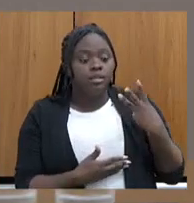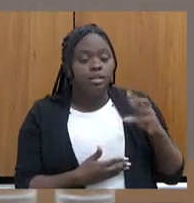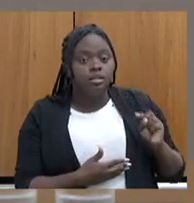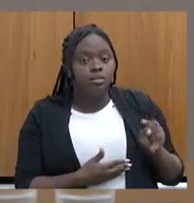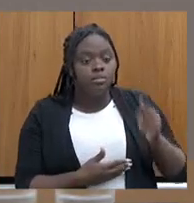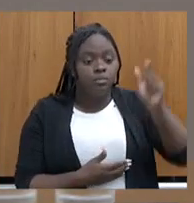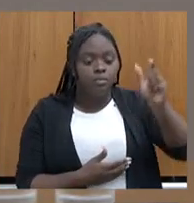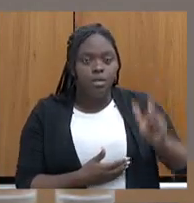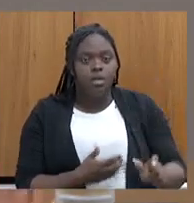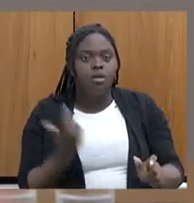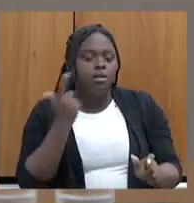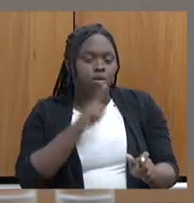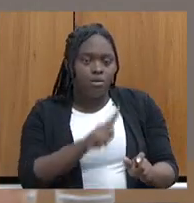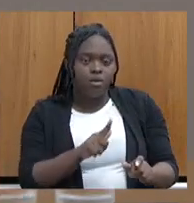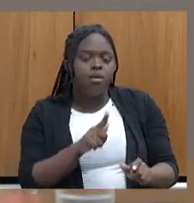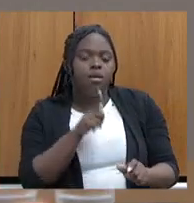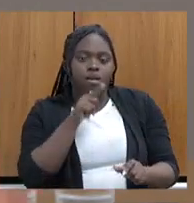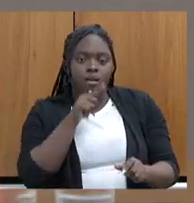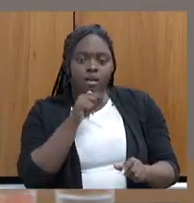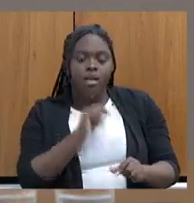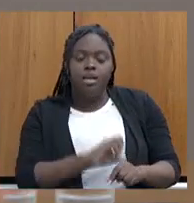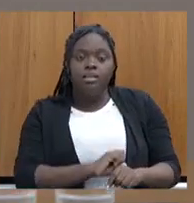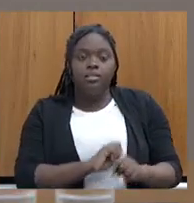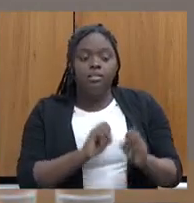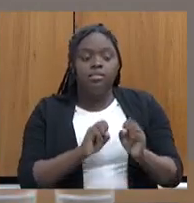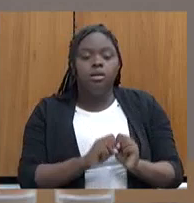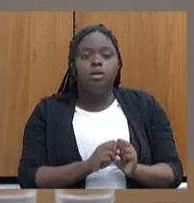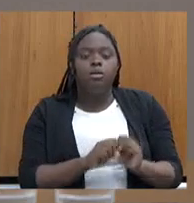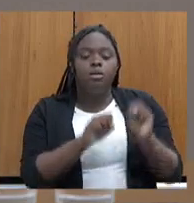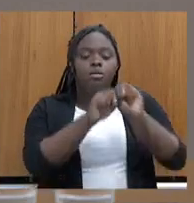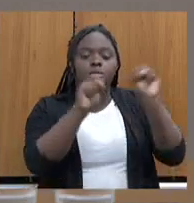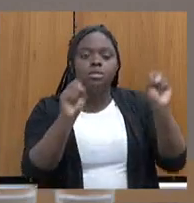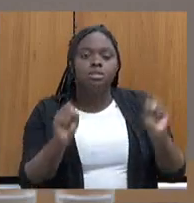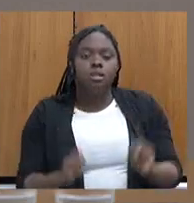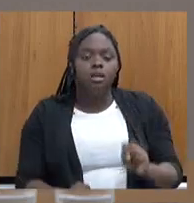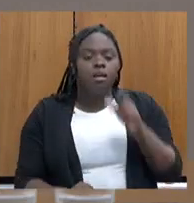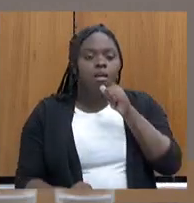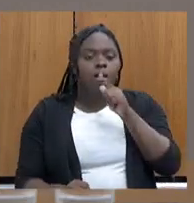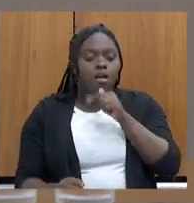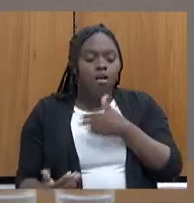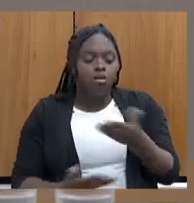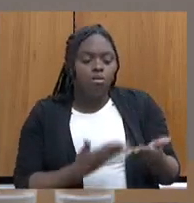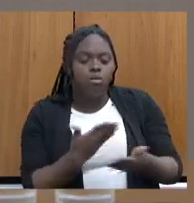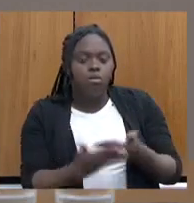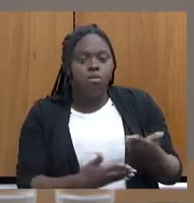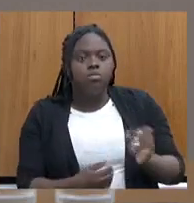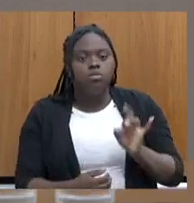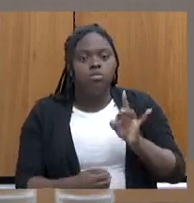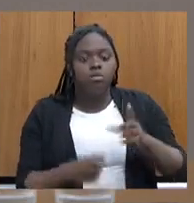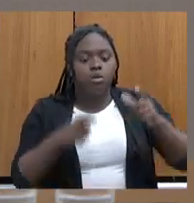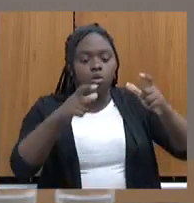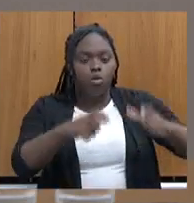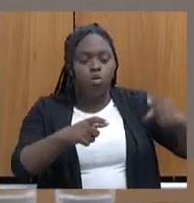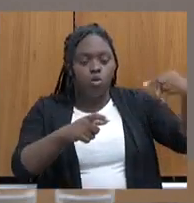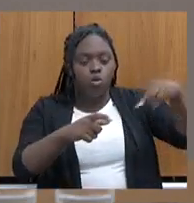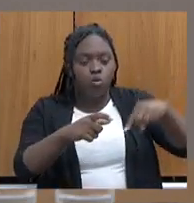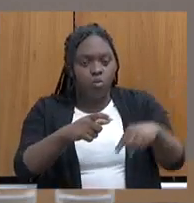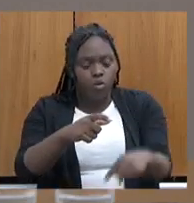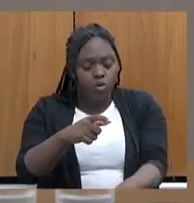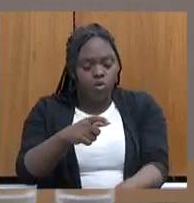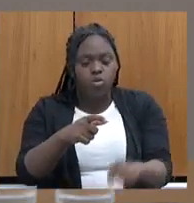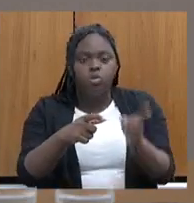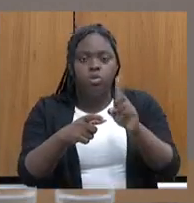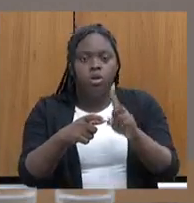beneficiadas. Cias é sistema integrado de abastecimento de água. A gente não fura só o poço. A gente leva desse